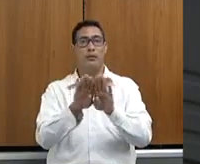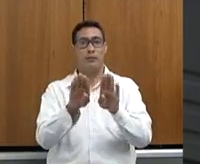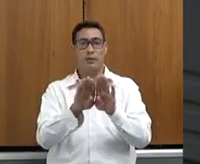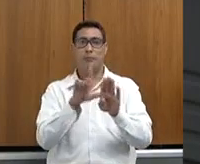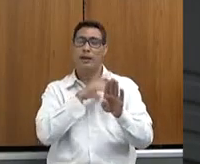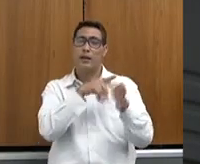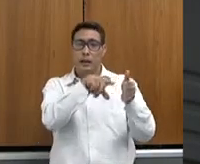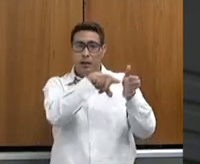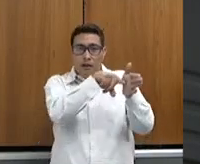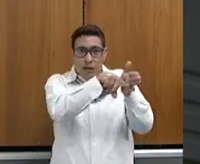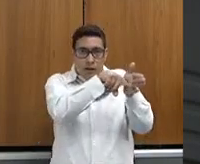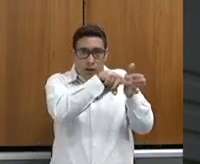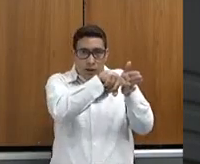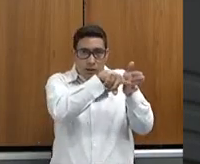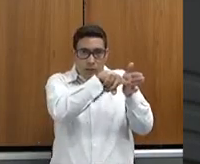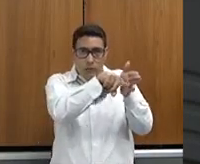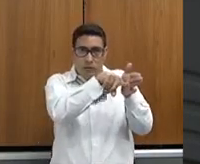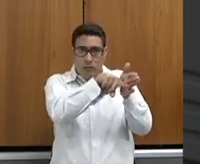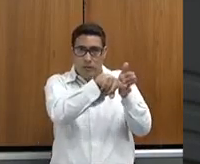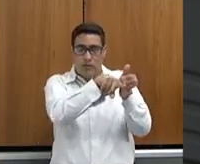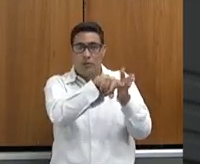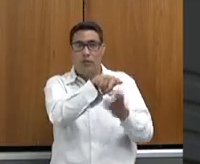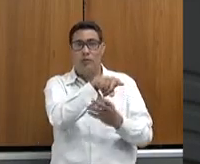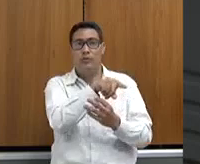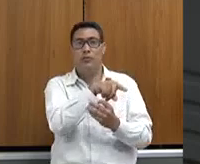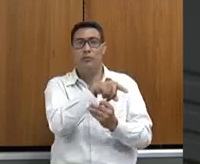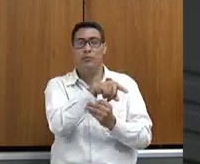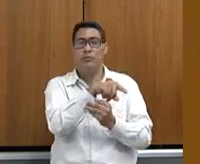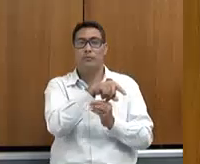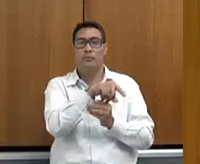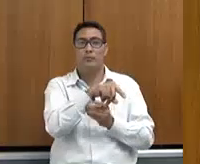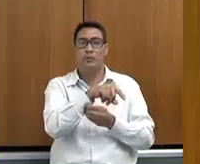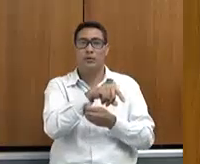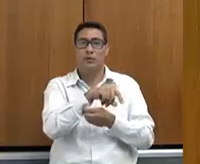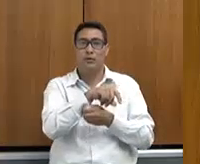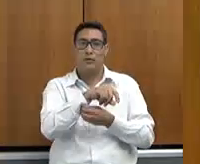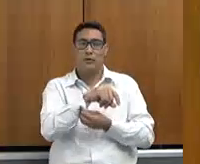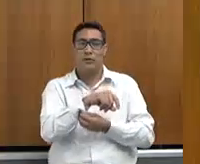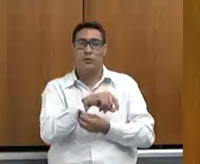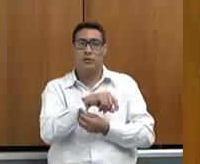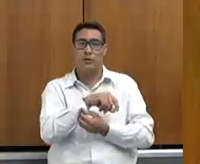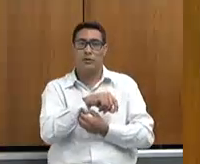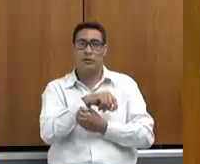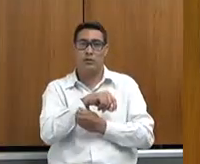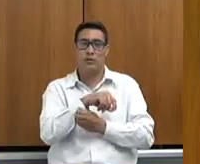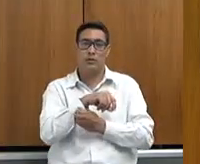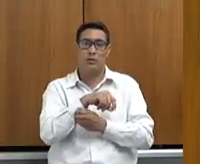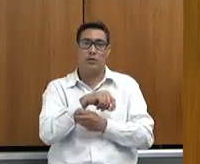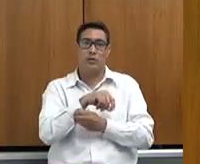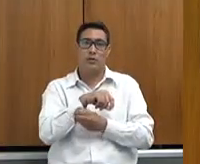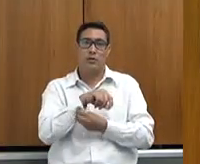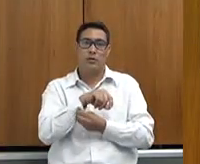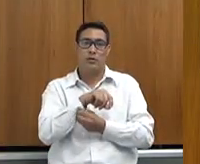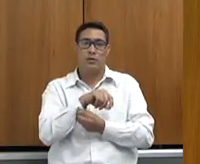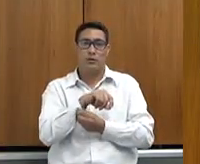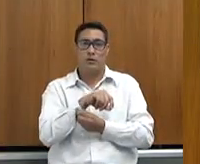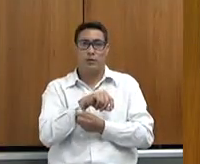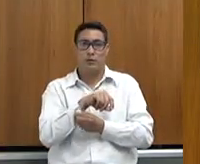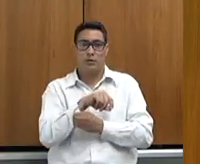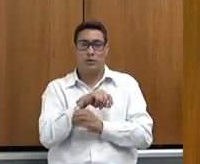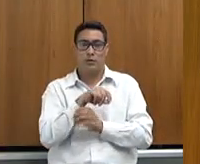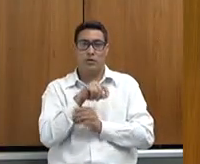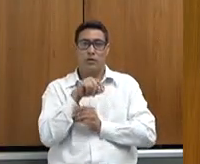inspeção, deputado, antes de passar para o sanitarista Mirim, eu concordo com o senhor